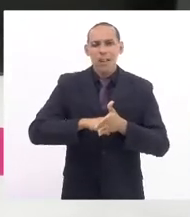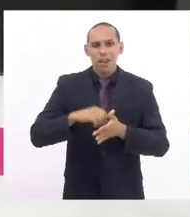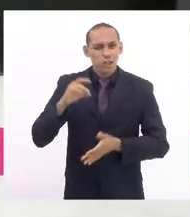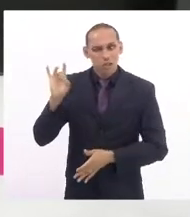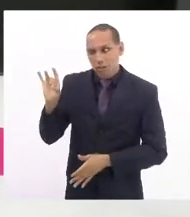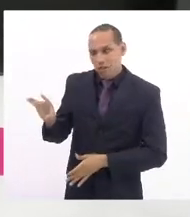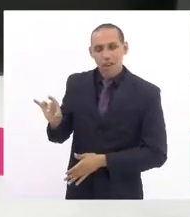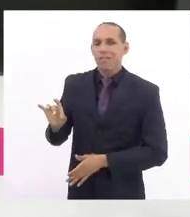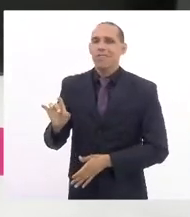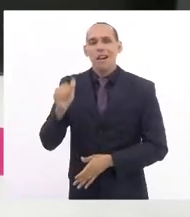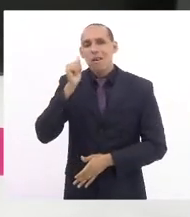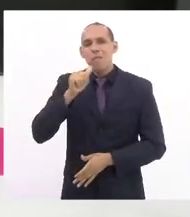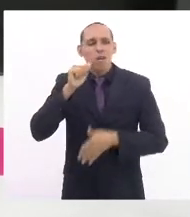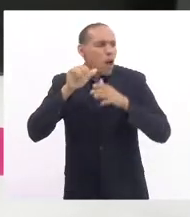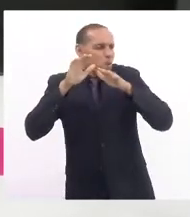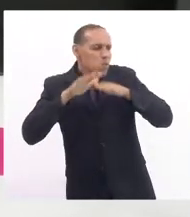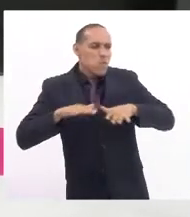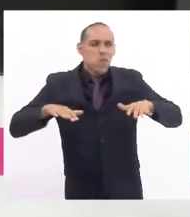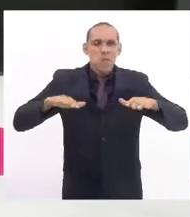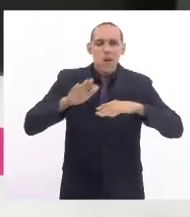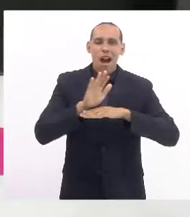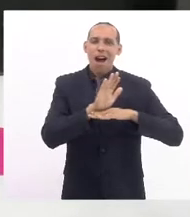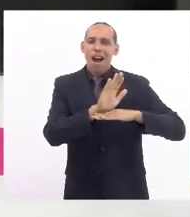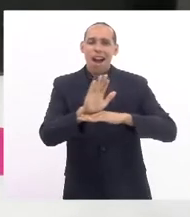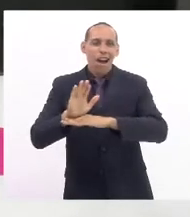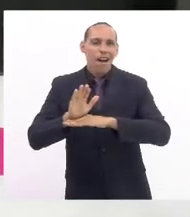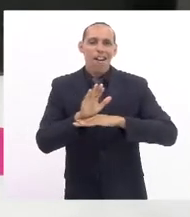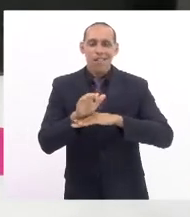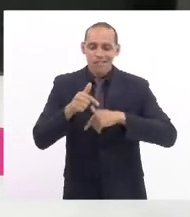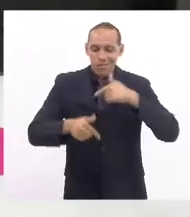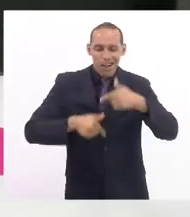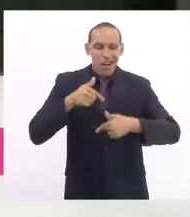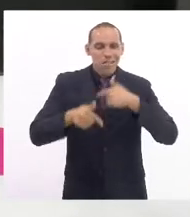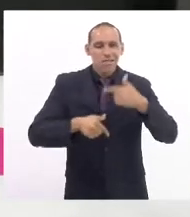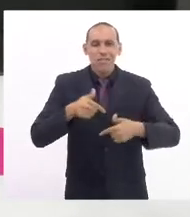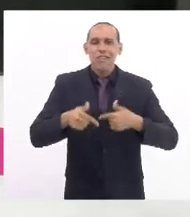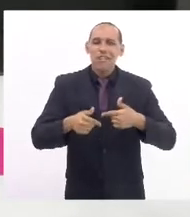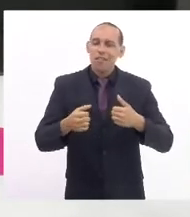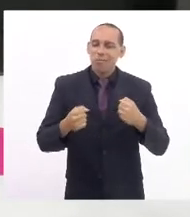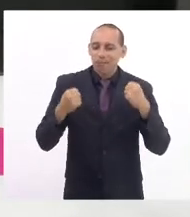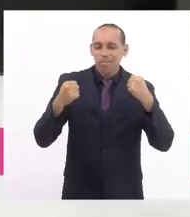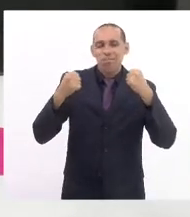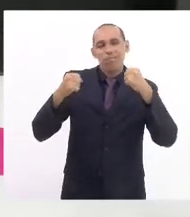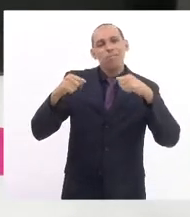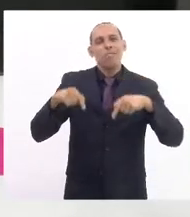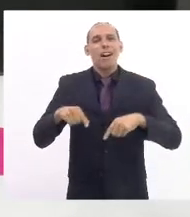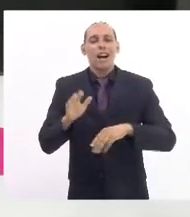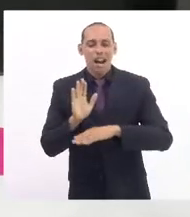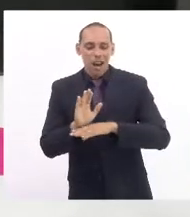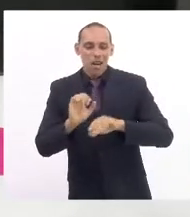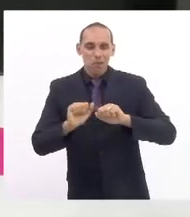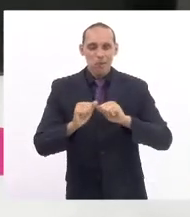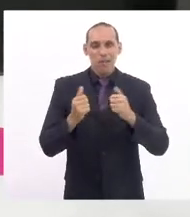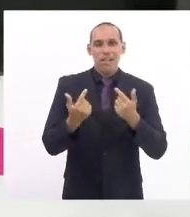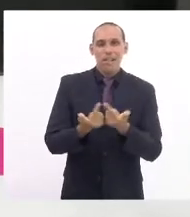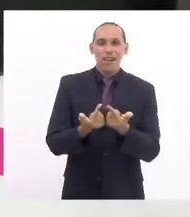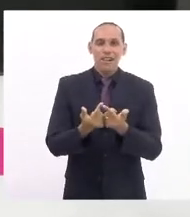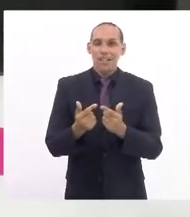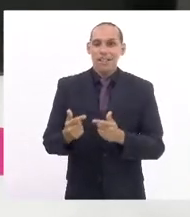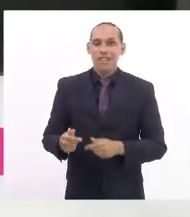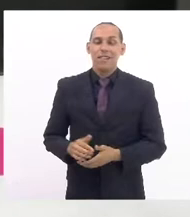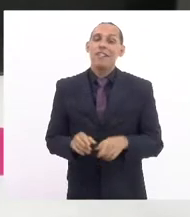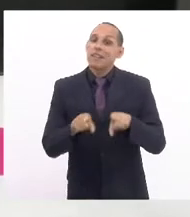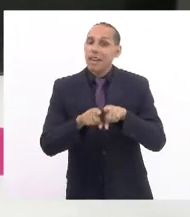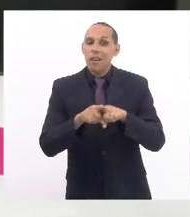que vêm ajudando e trabalhando fortemente pela casa. Assim como a deputada